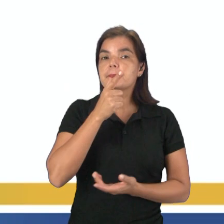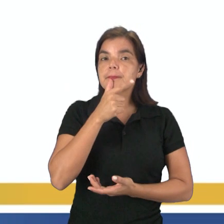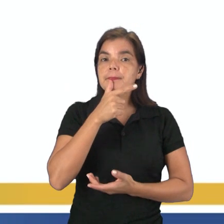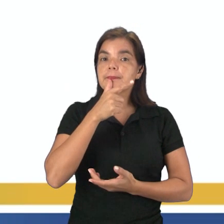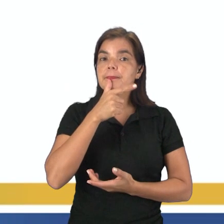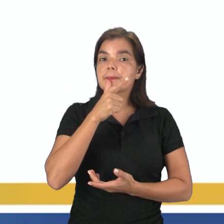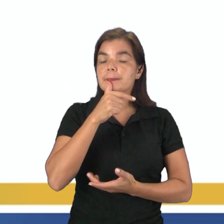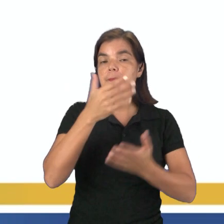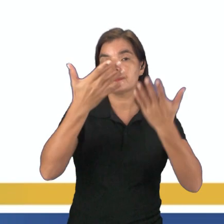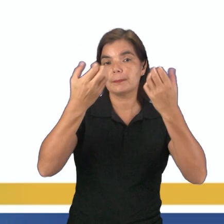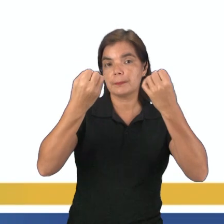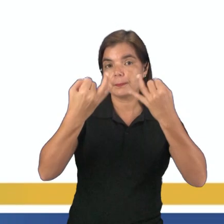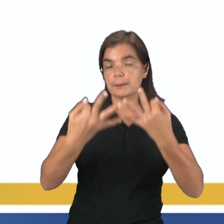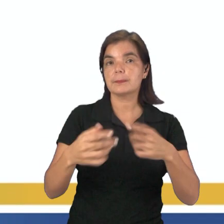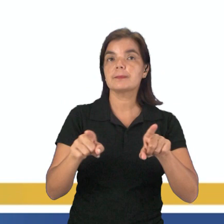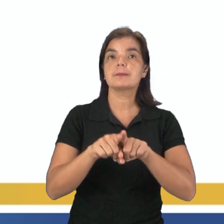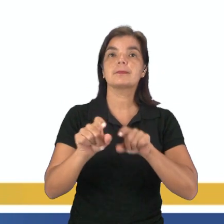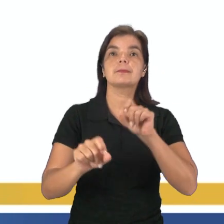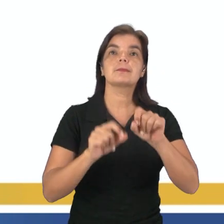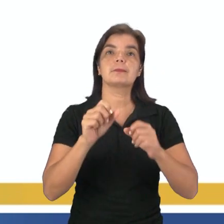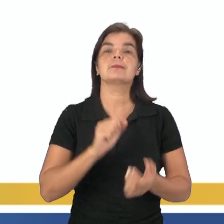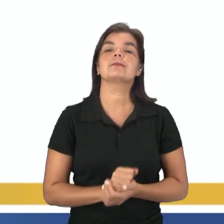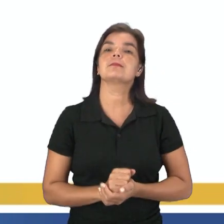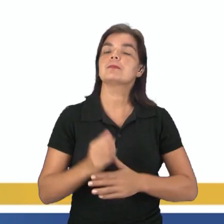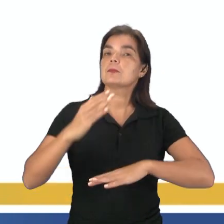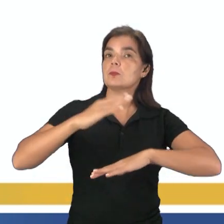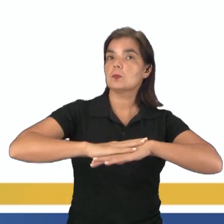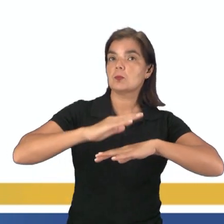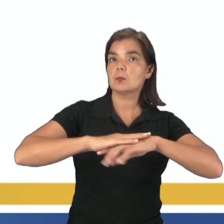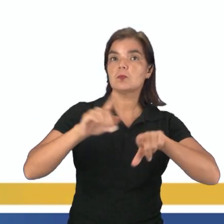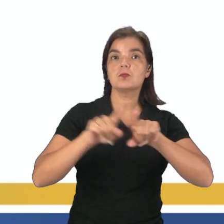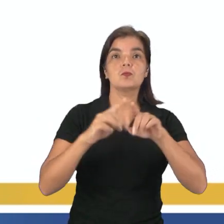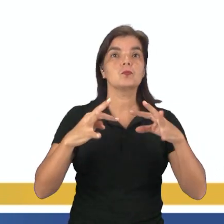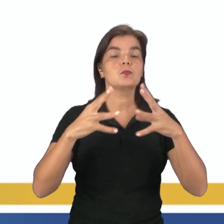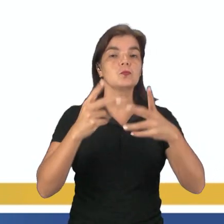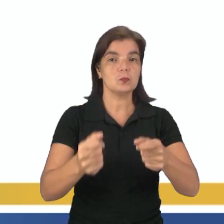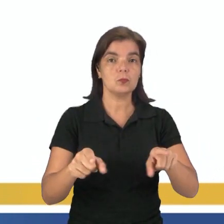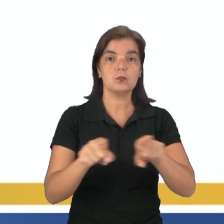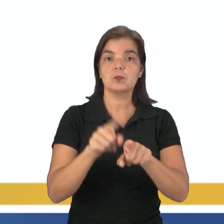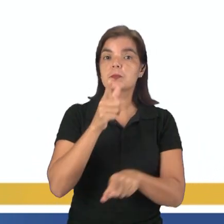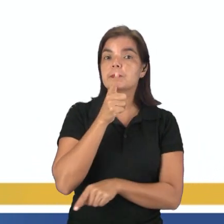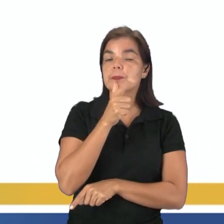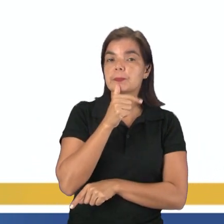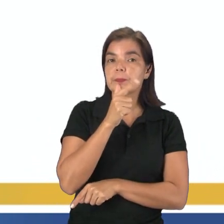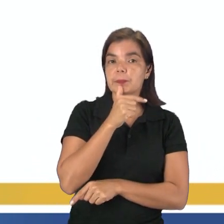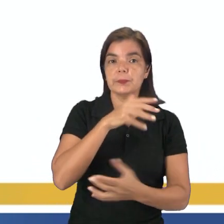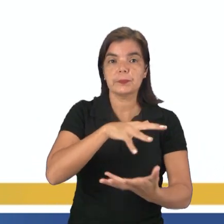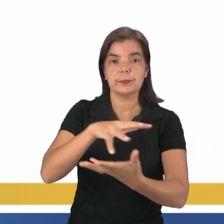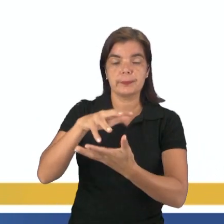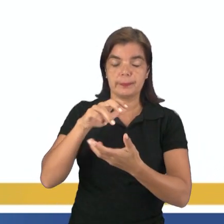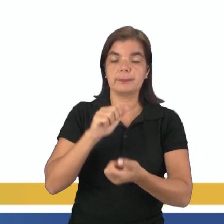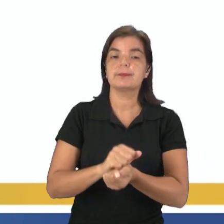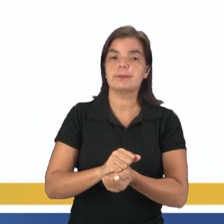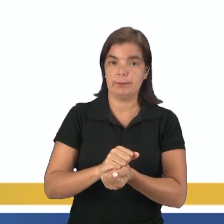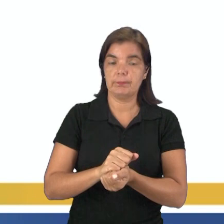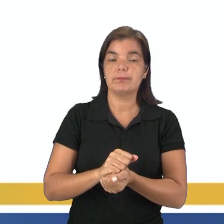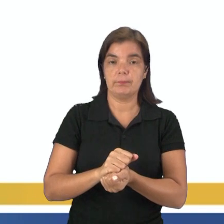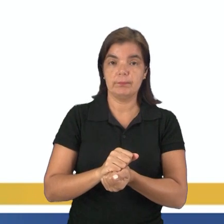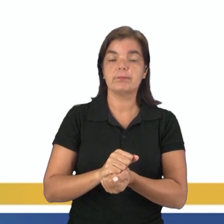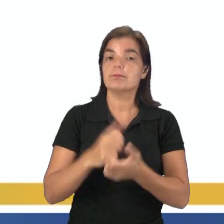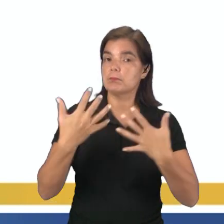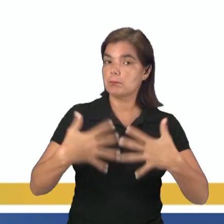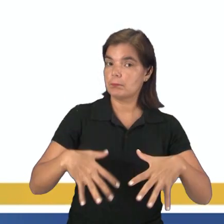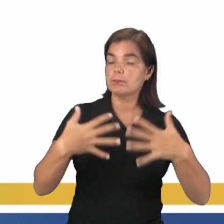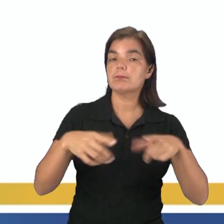hidrosfera, o a gente pode falar sobre ela? Que é a camada que vai ter todos os corpos hídricos do planeta Terra, então é a camada rica em água,